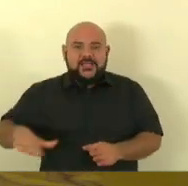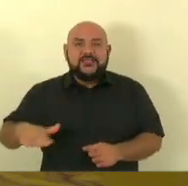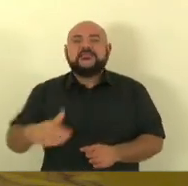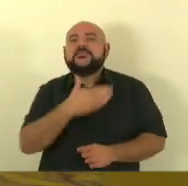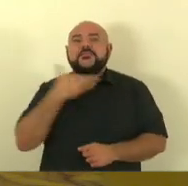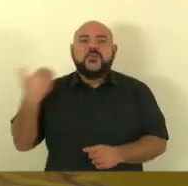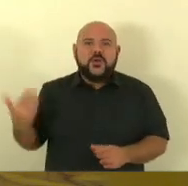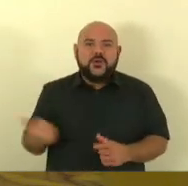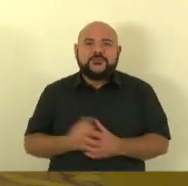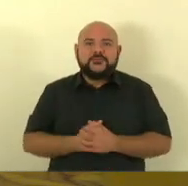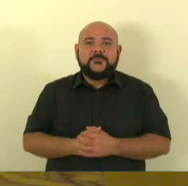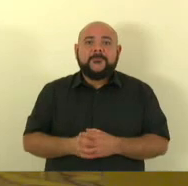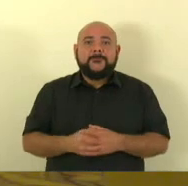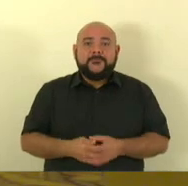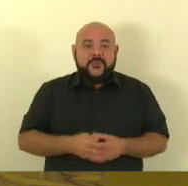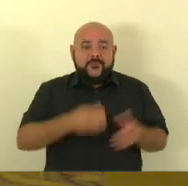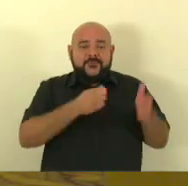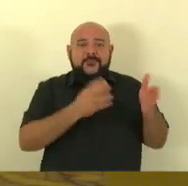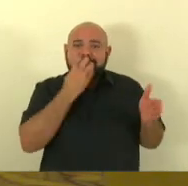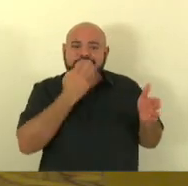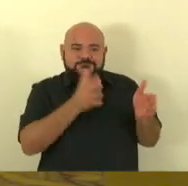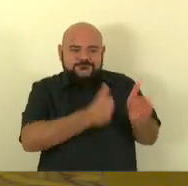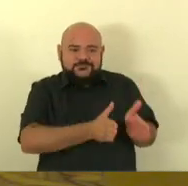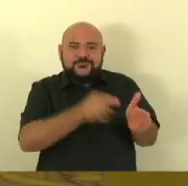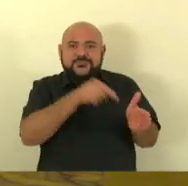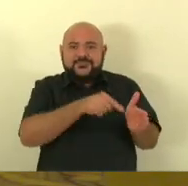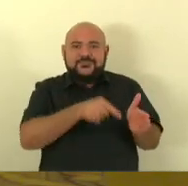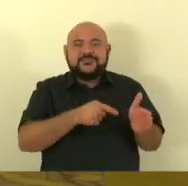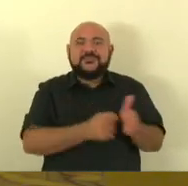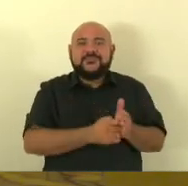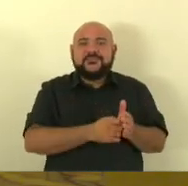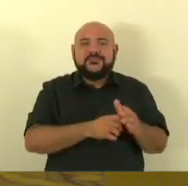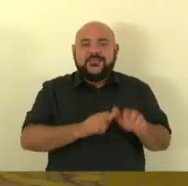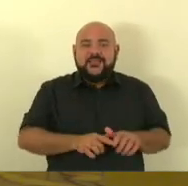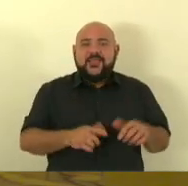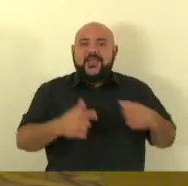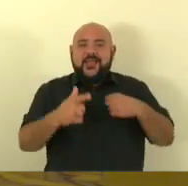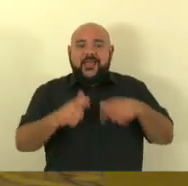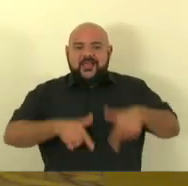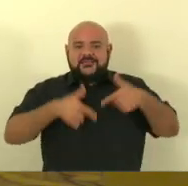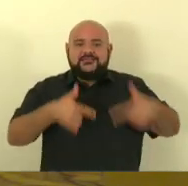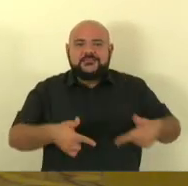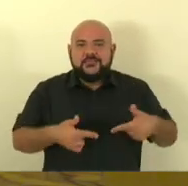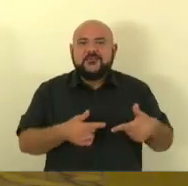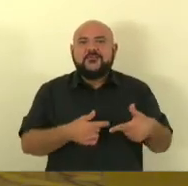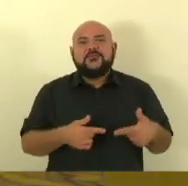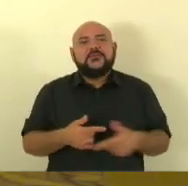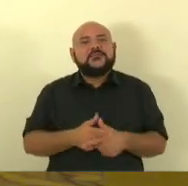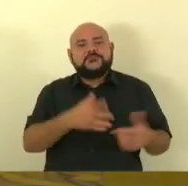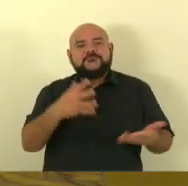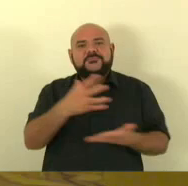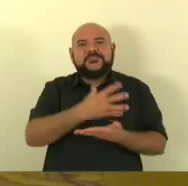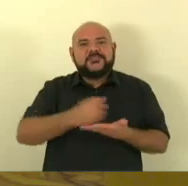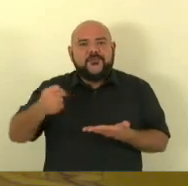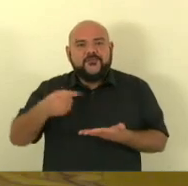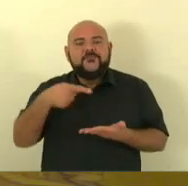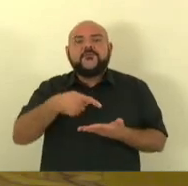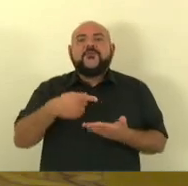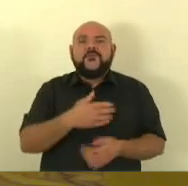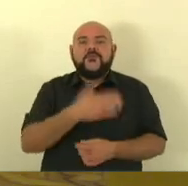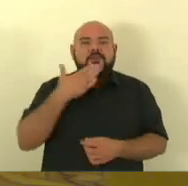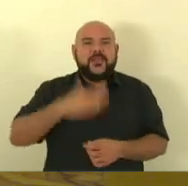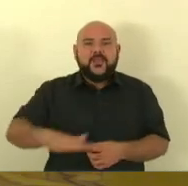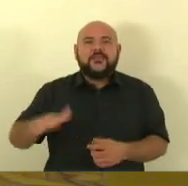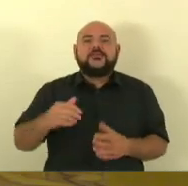crianças salvando quatro vidas mas teve a morte dele retirada por conta do ataque violento de um animal